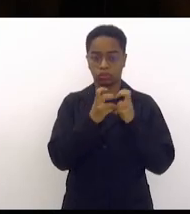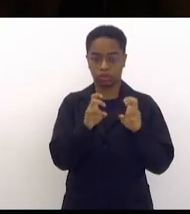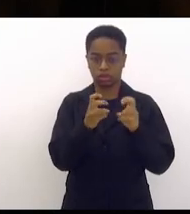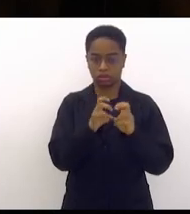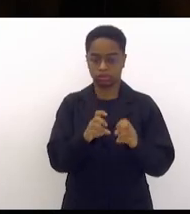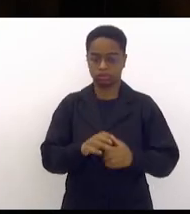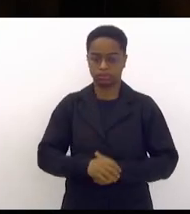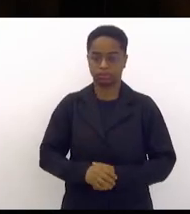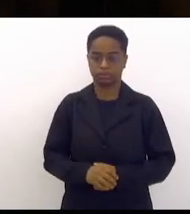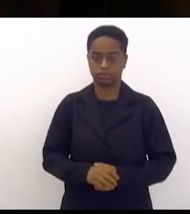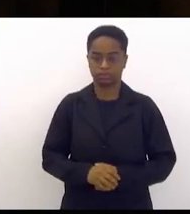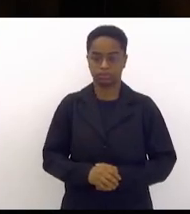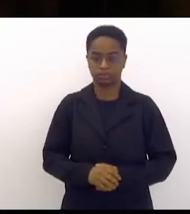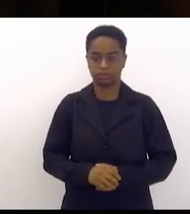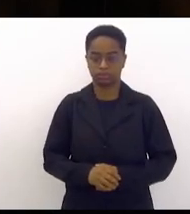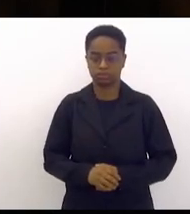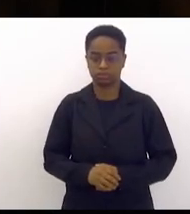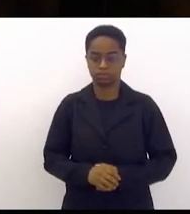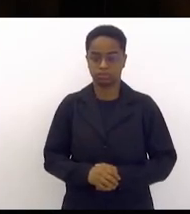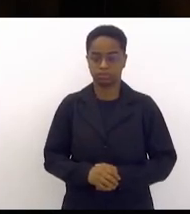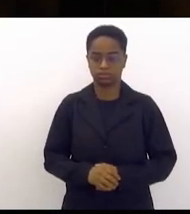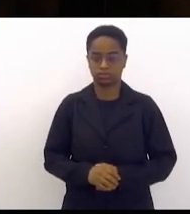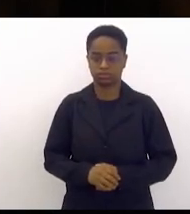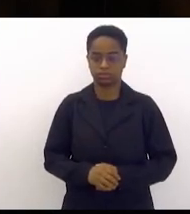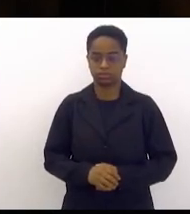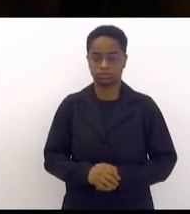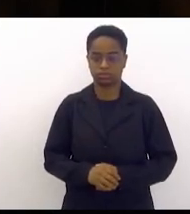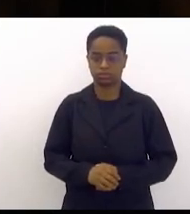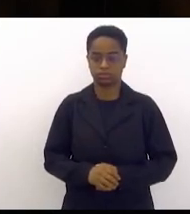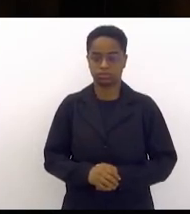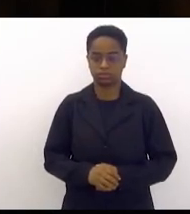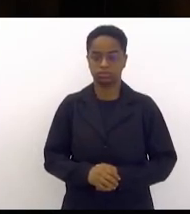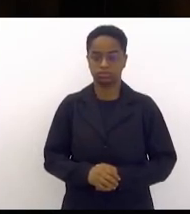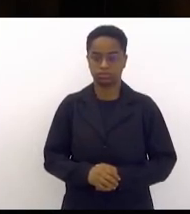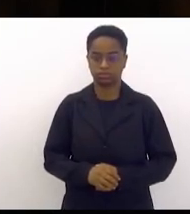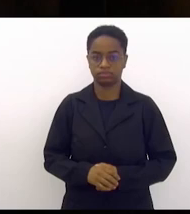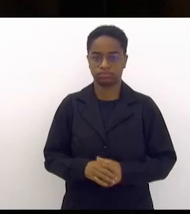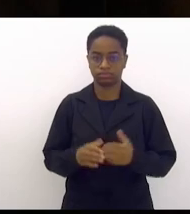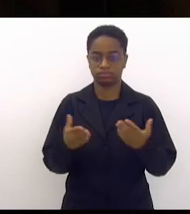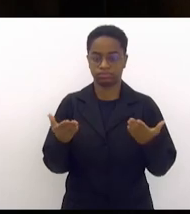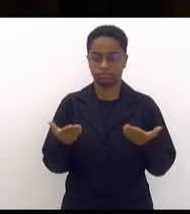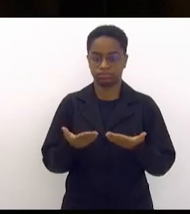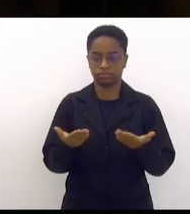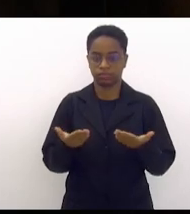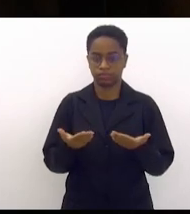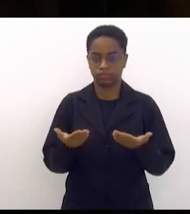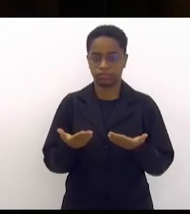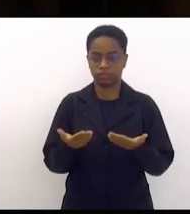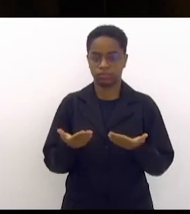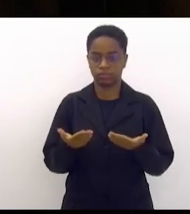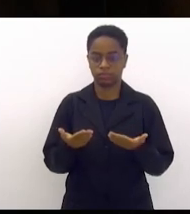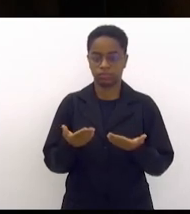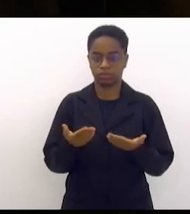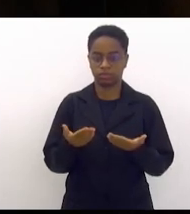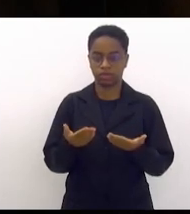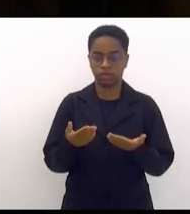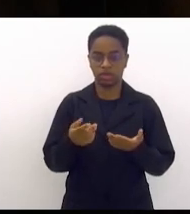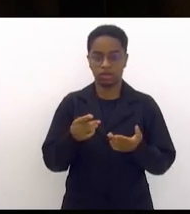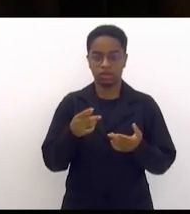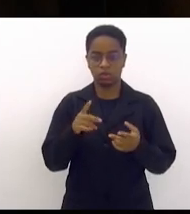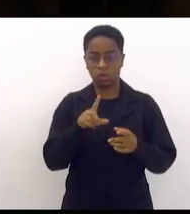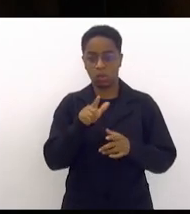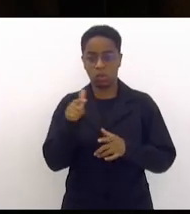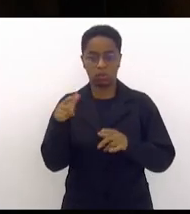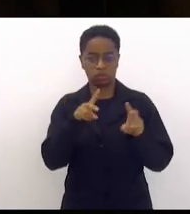e um trem da zona oeste hoje não se fala em outra coisa